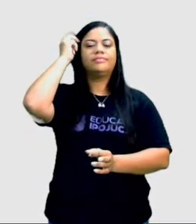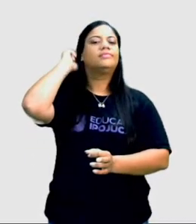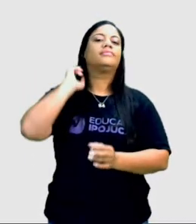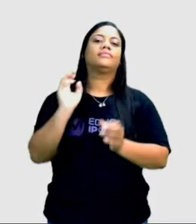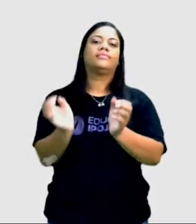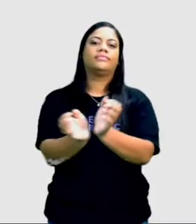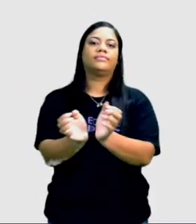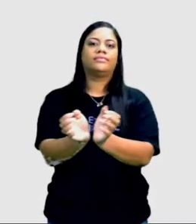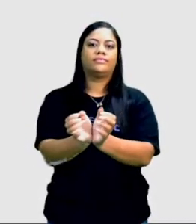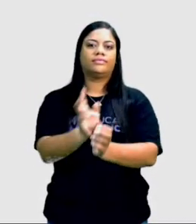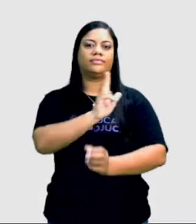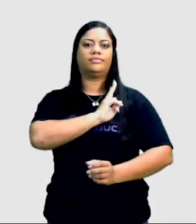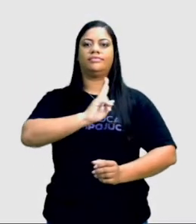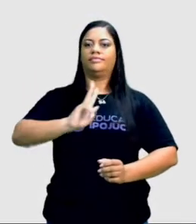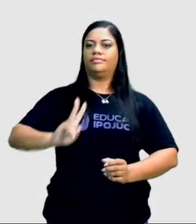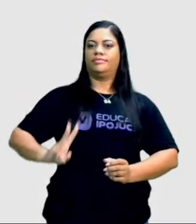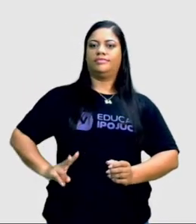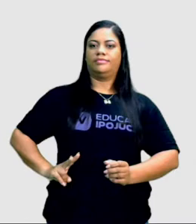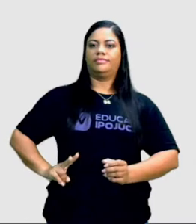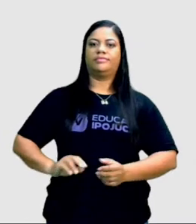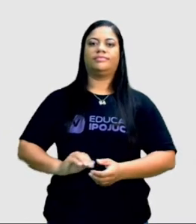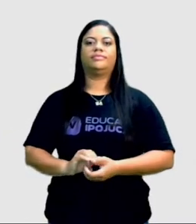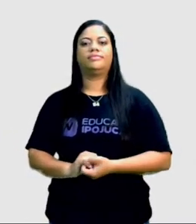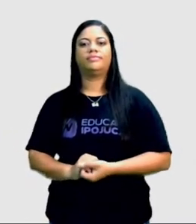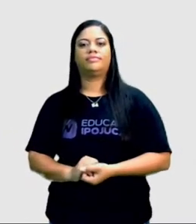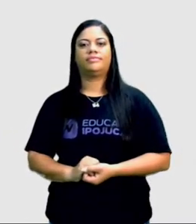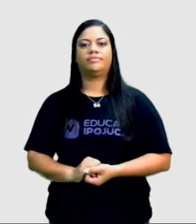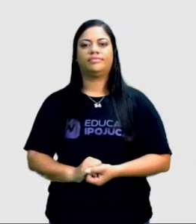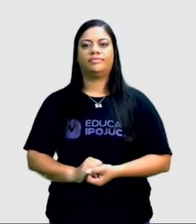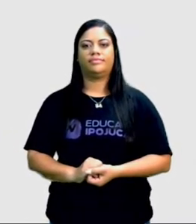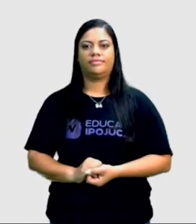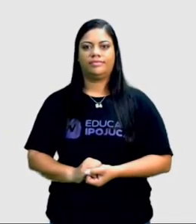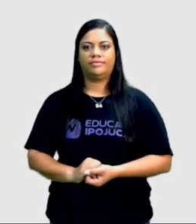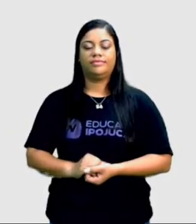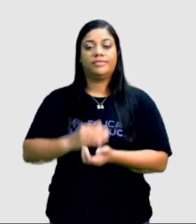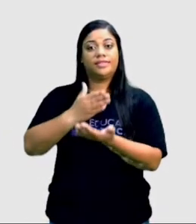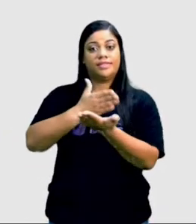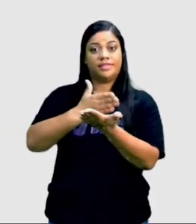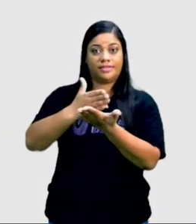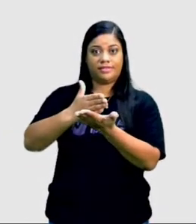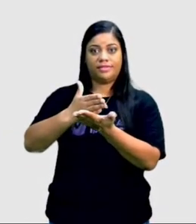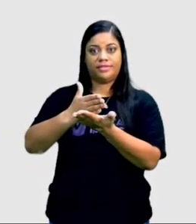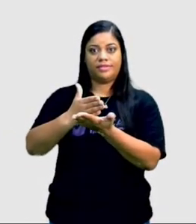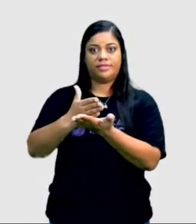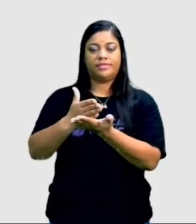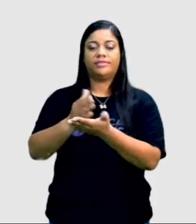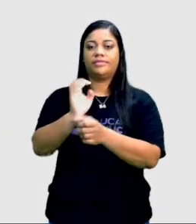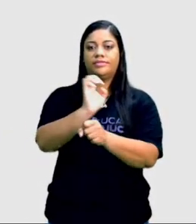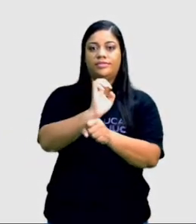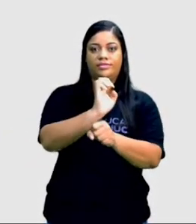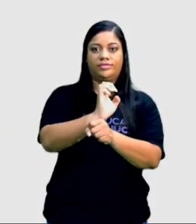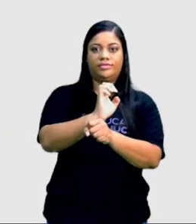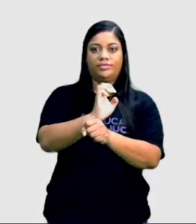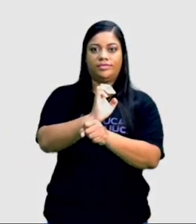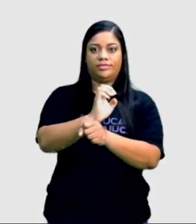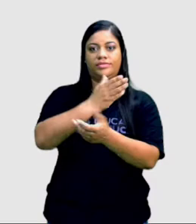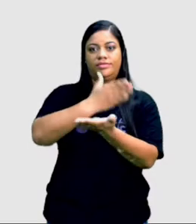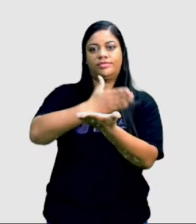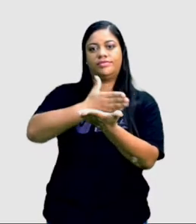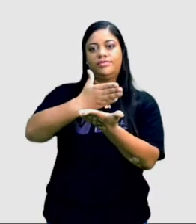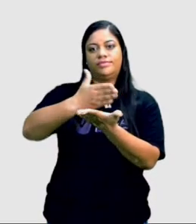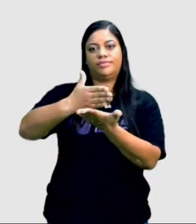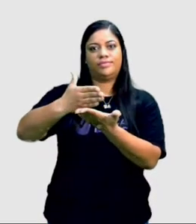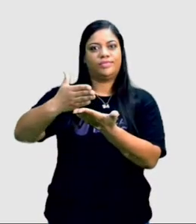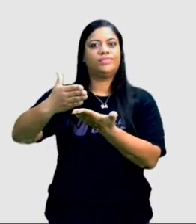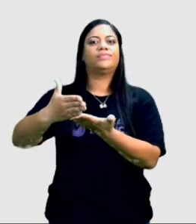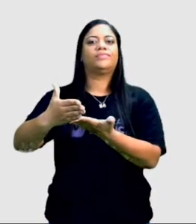conjunto de vereadores. Aí veja, é a divisão de um estado em várias partes.